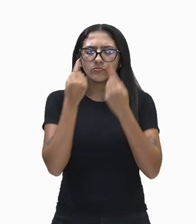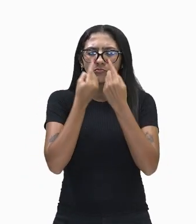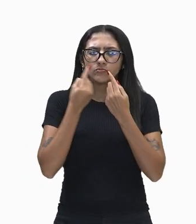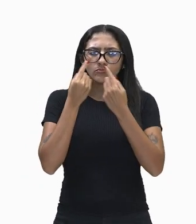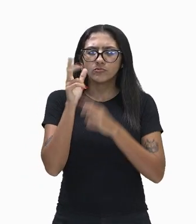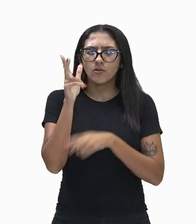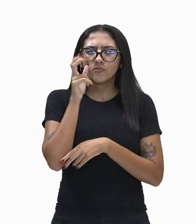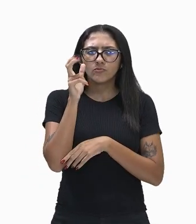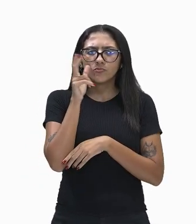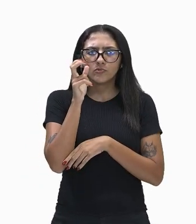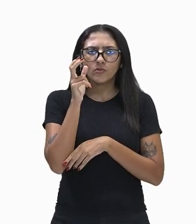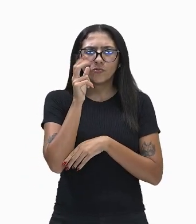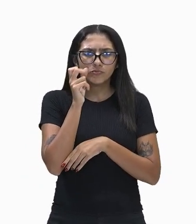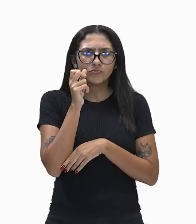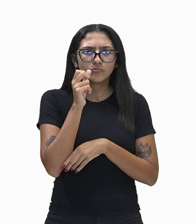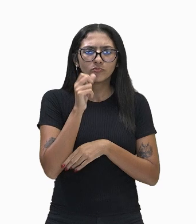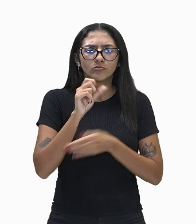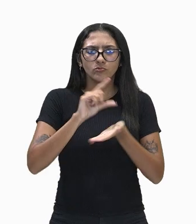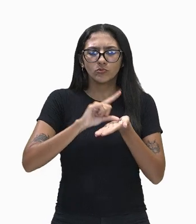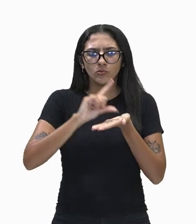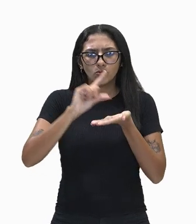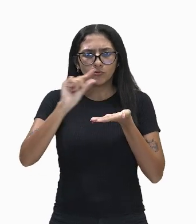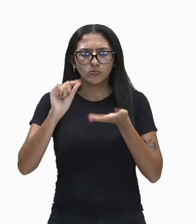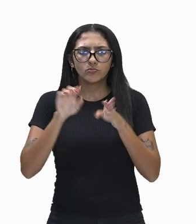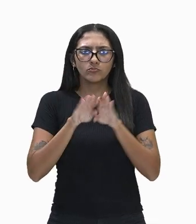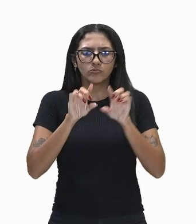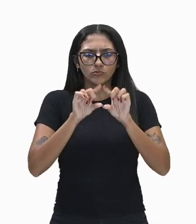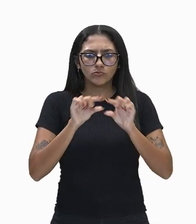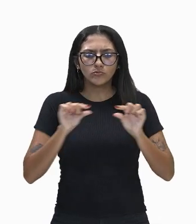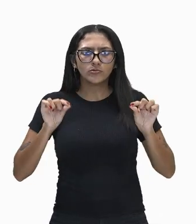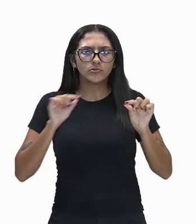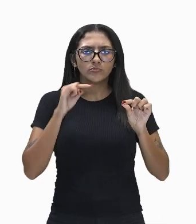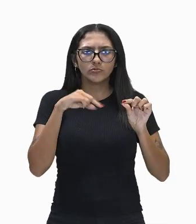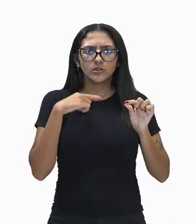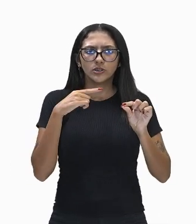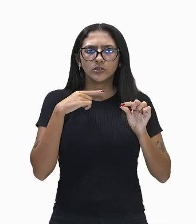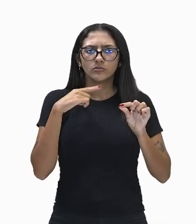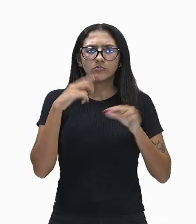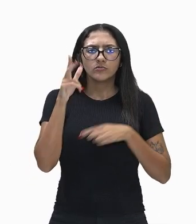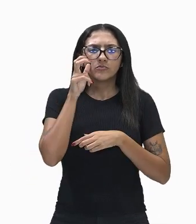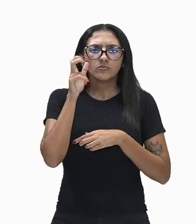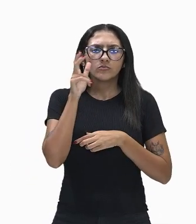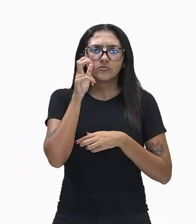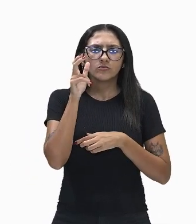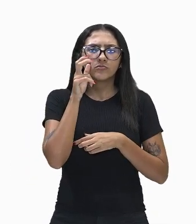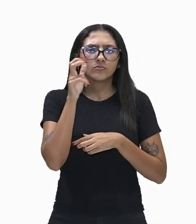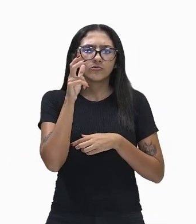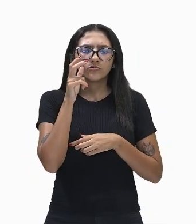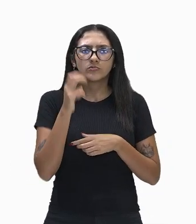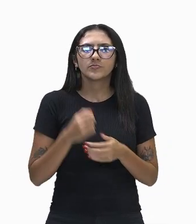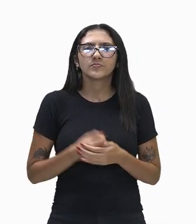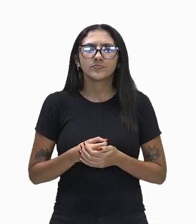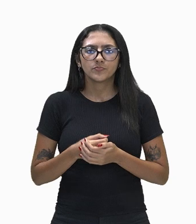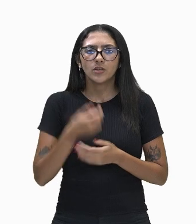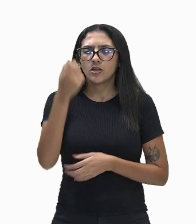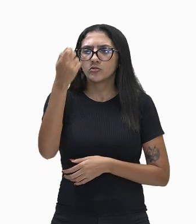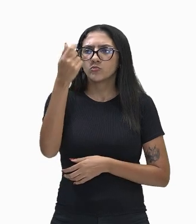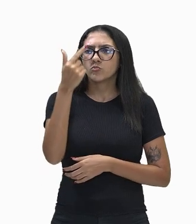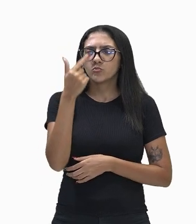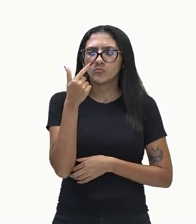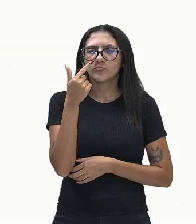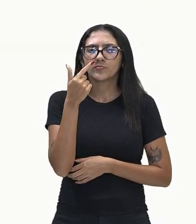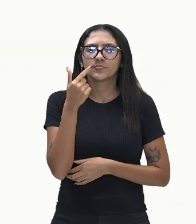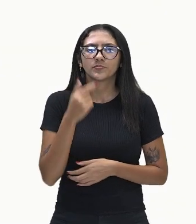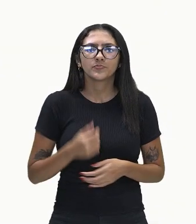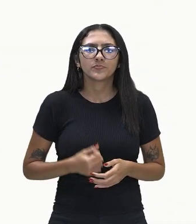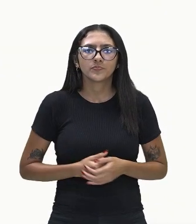que são os cones e bastonetes, são responsáveis por captar a luz que chega até a retina. Deixa eu circular para vocês aqui